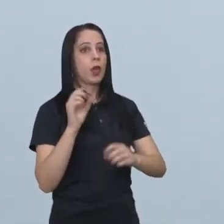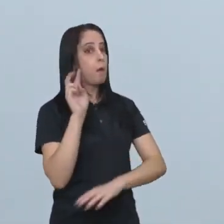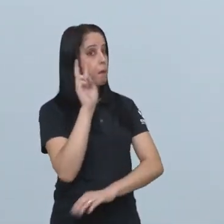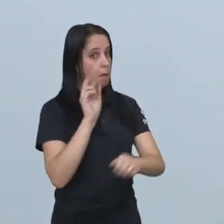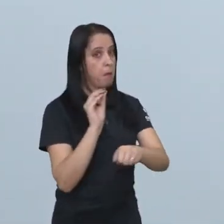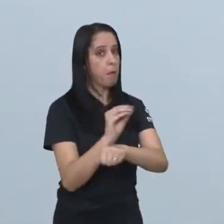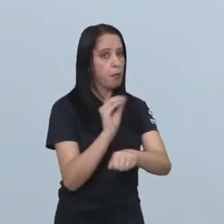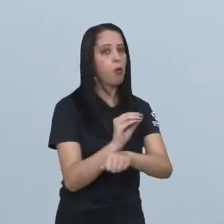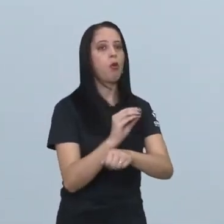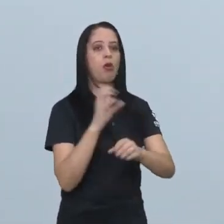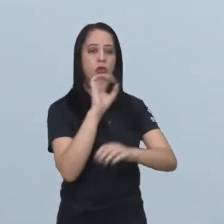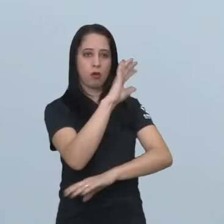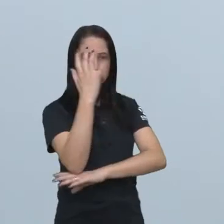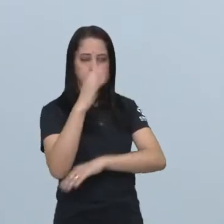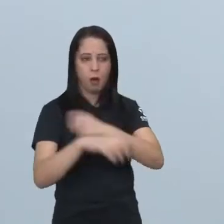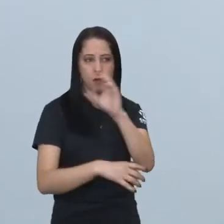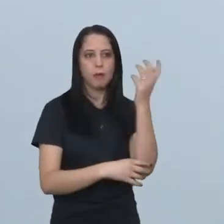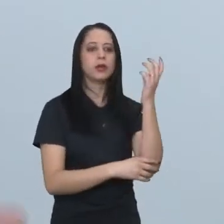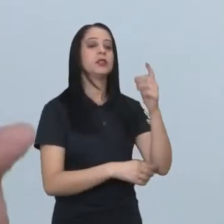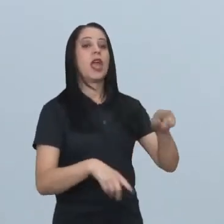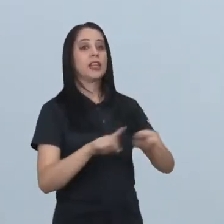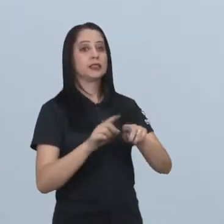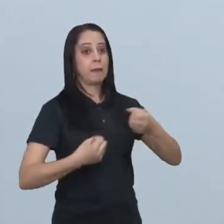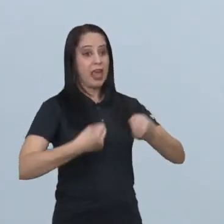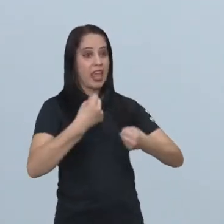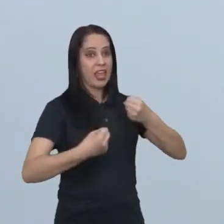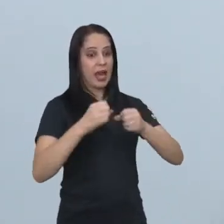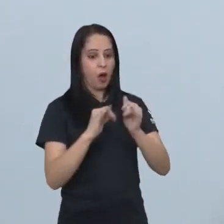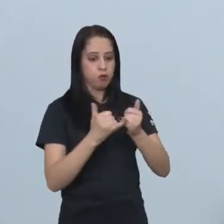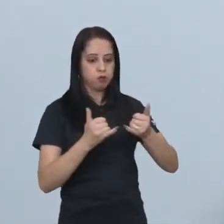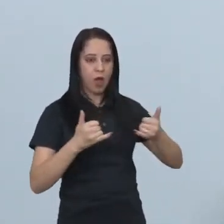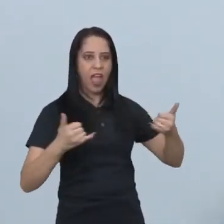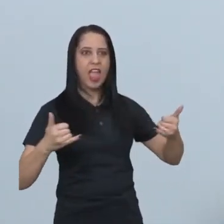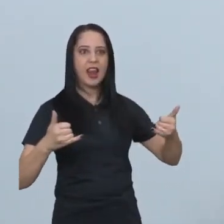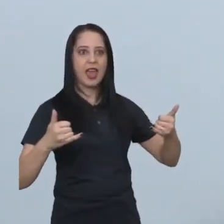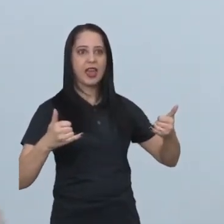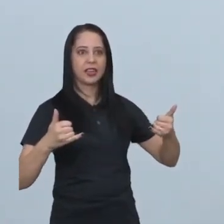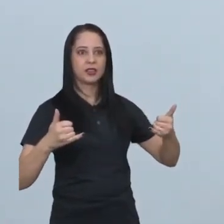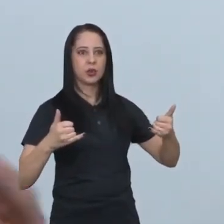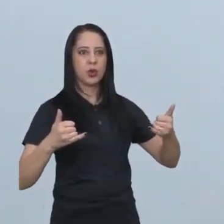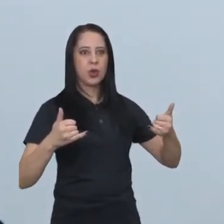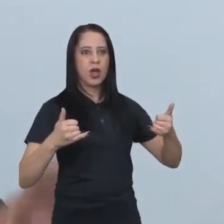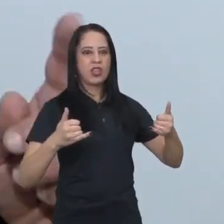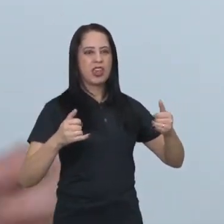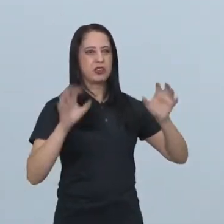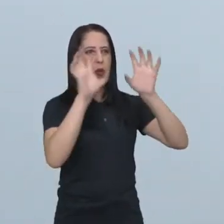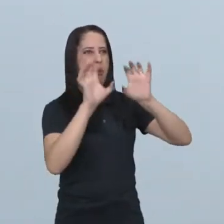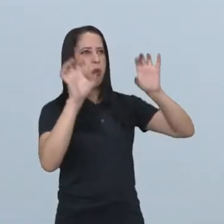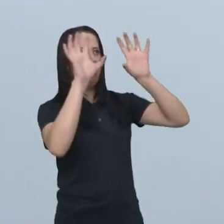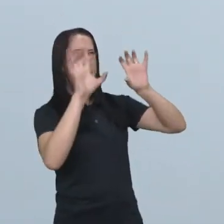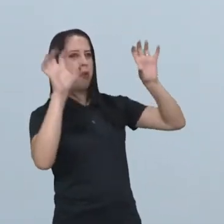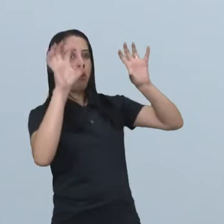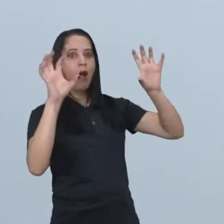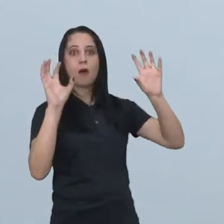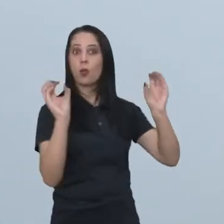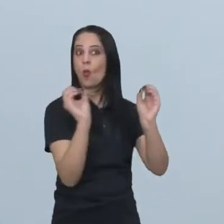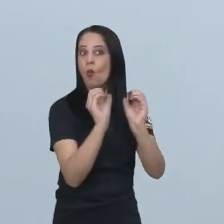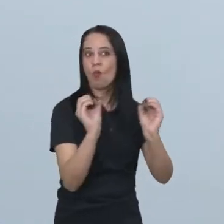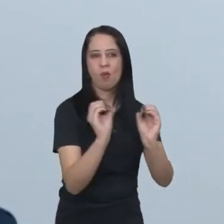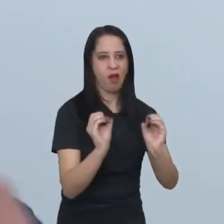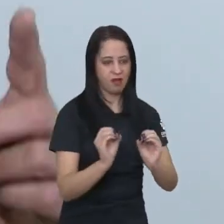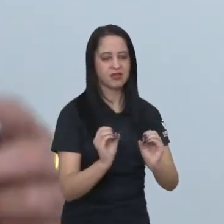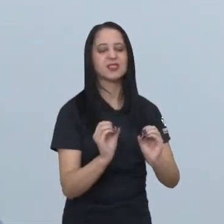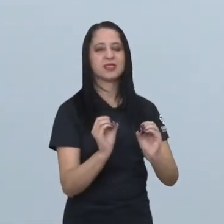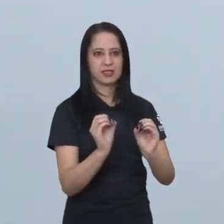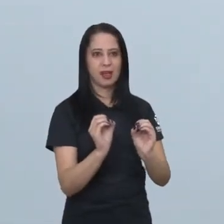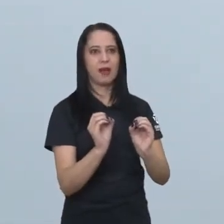economia, não só da questão financeira, mas também com impactos no meio ambiente. Os nossos carros elétricos que deixam e eliminam o